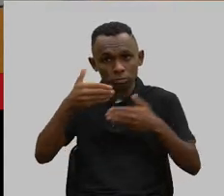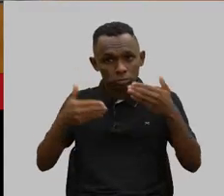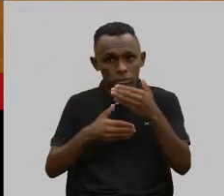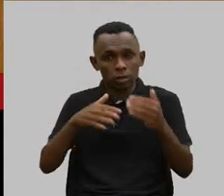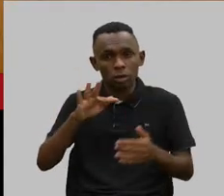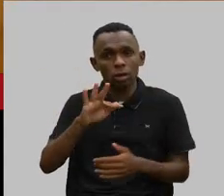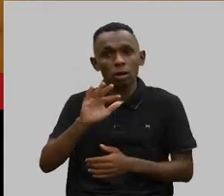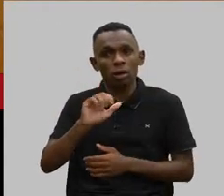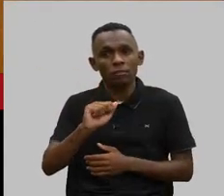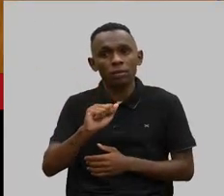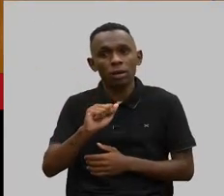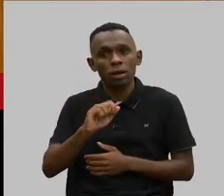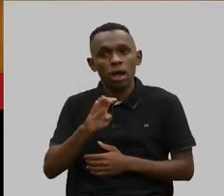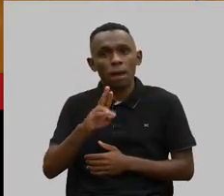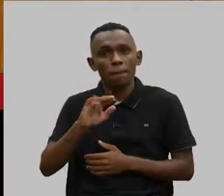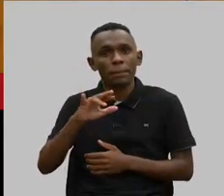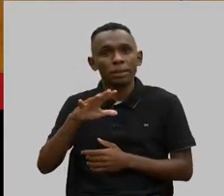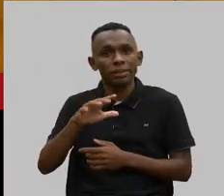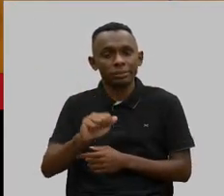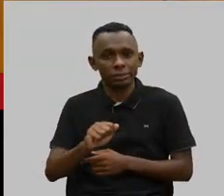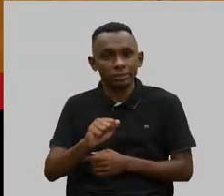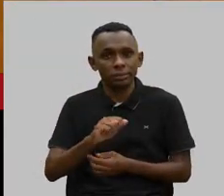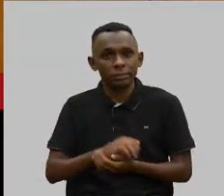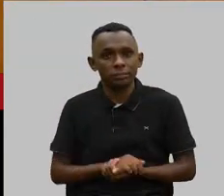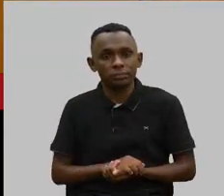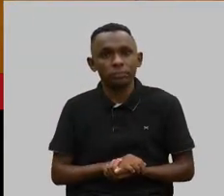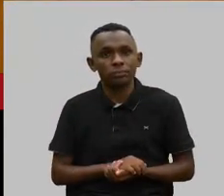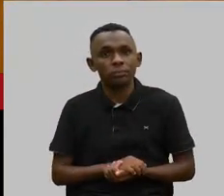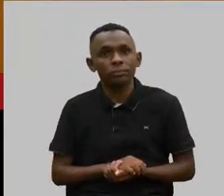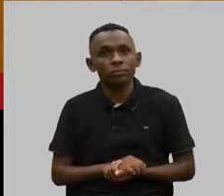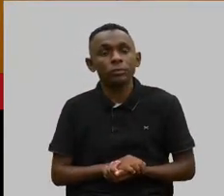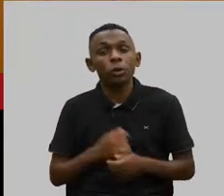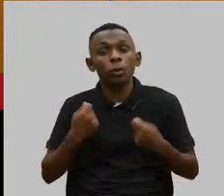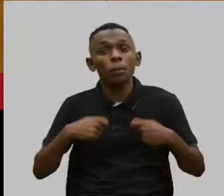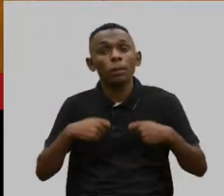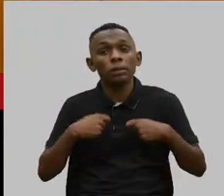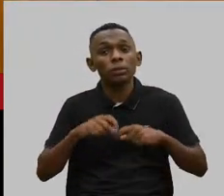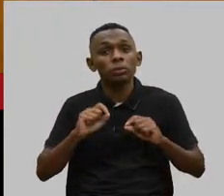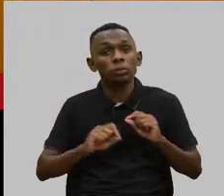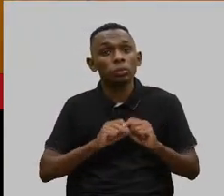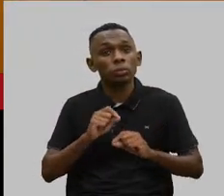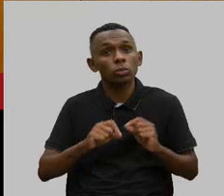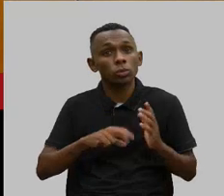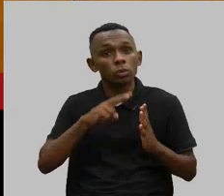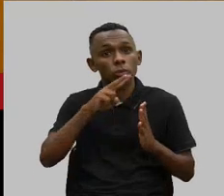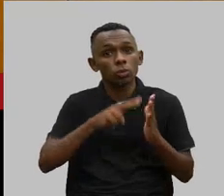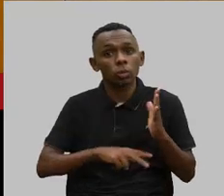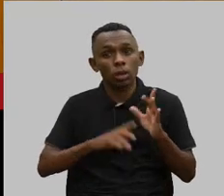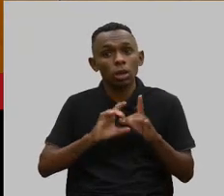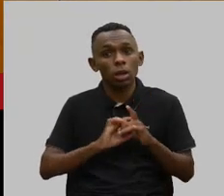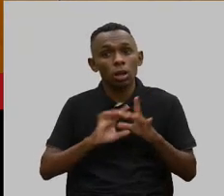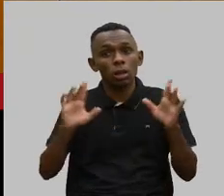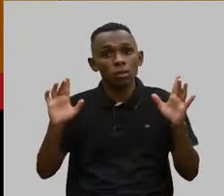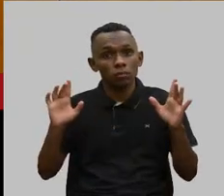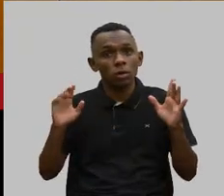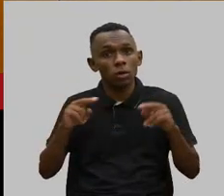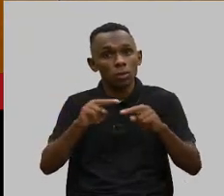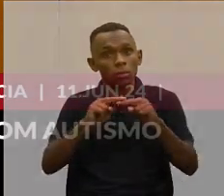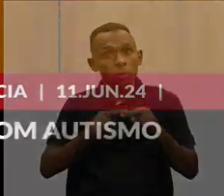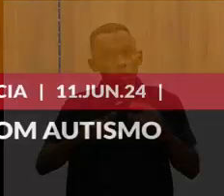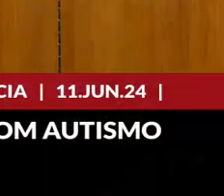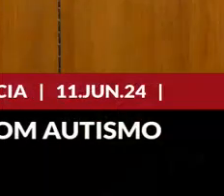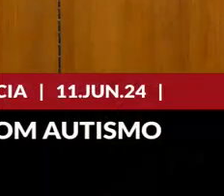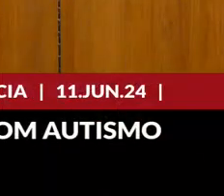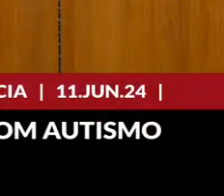Goltara. Fabrícia, eu preciso ler um termo de autorização por causa da lei